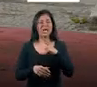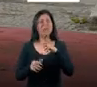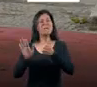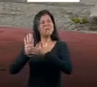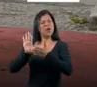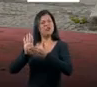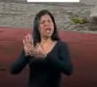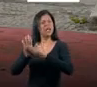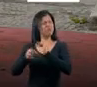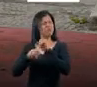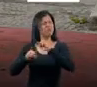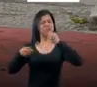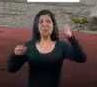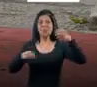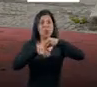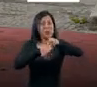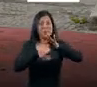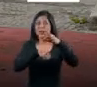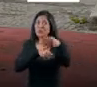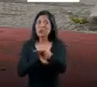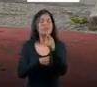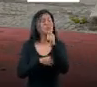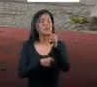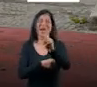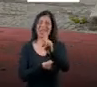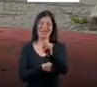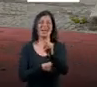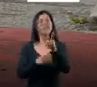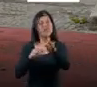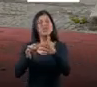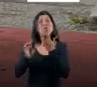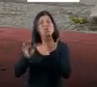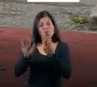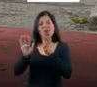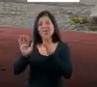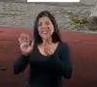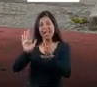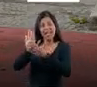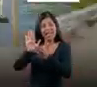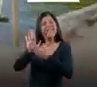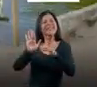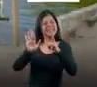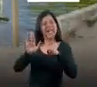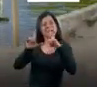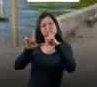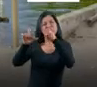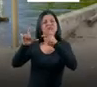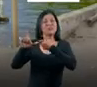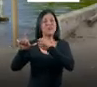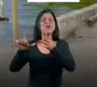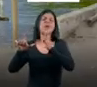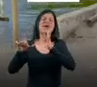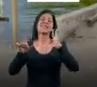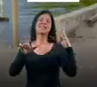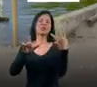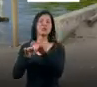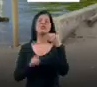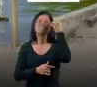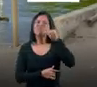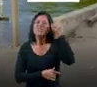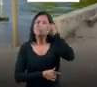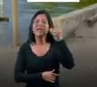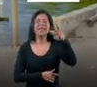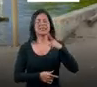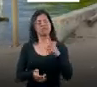grande que não dá pra contar tudo em um programa de TV só. Conheça ele todo aqui pelo QR Code. Eu quero usar essa experiência para atrair